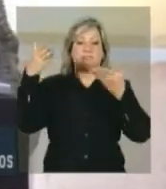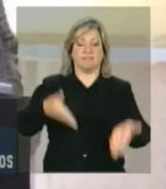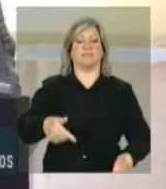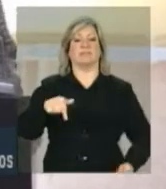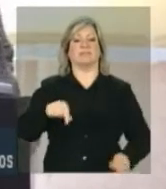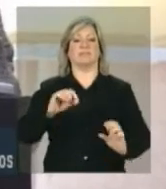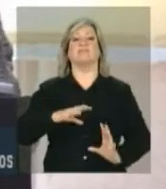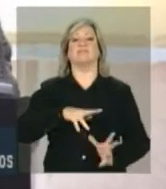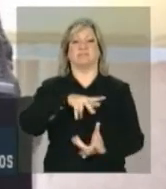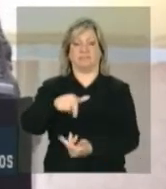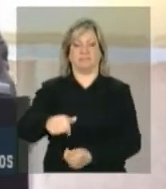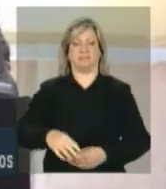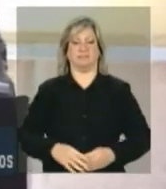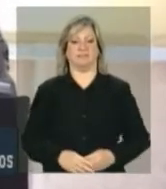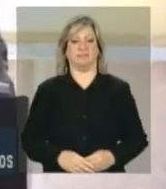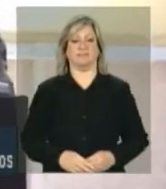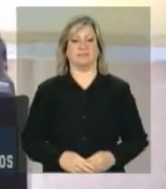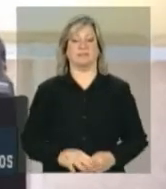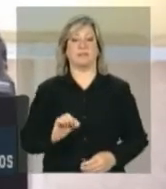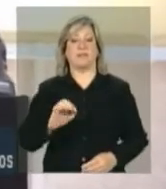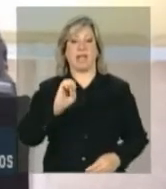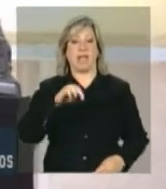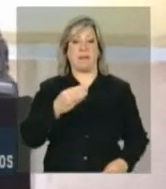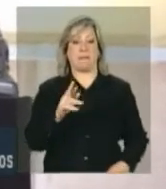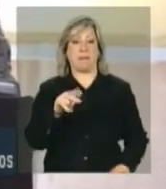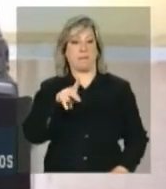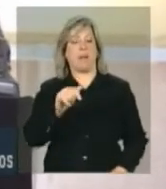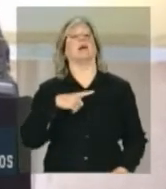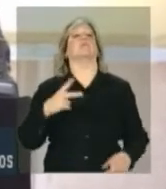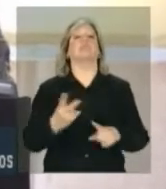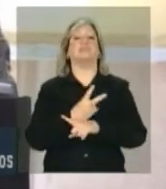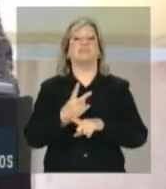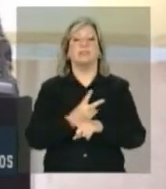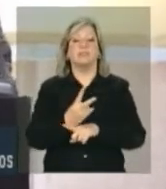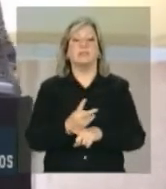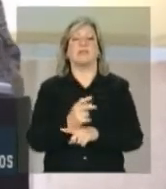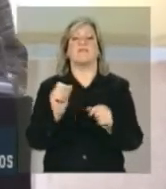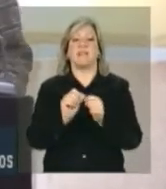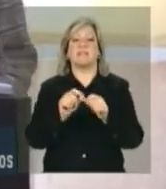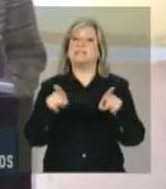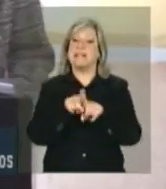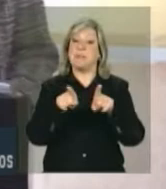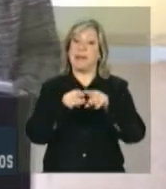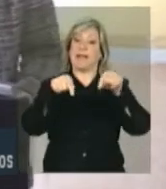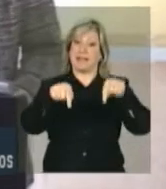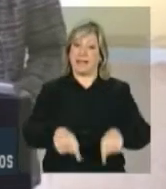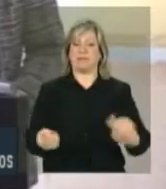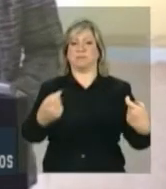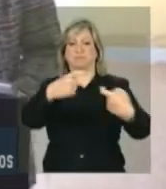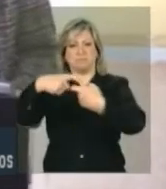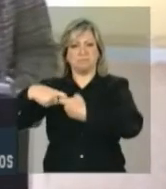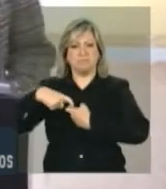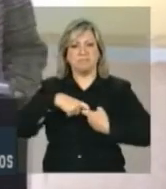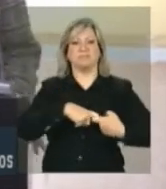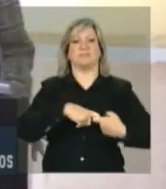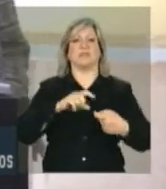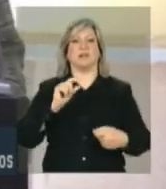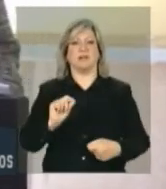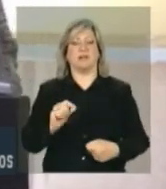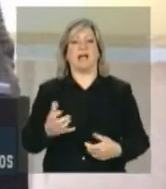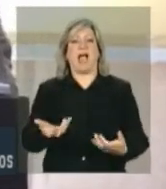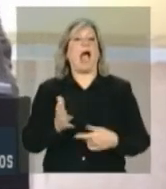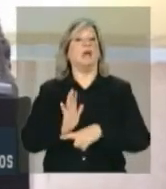cenário internacional. A Embrapa busca construir também aqui parcerias que ajudem a